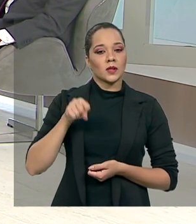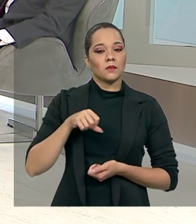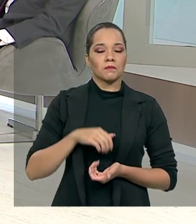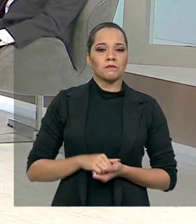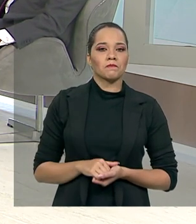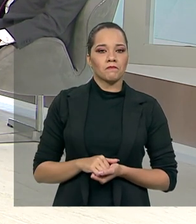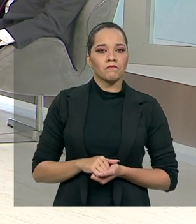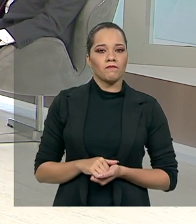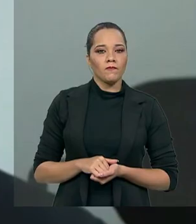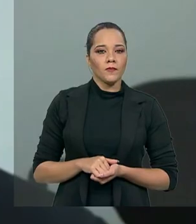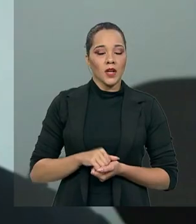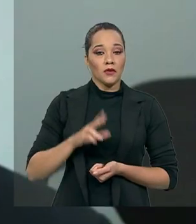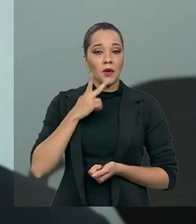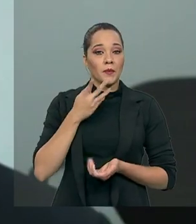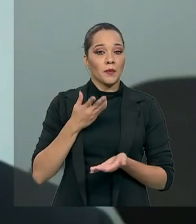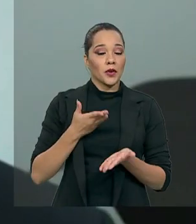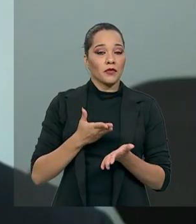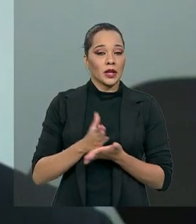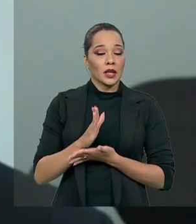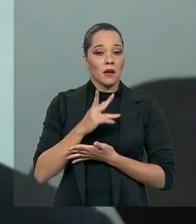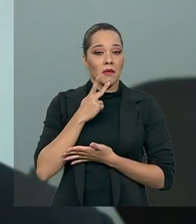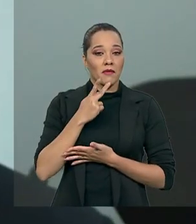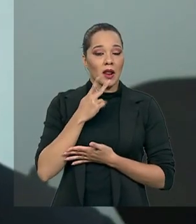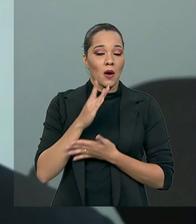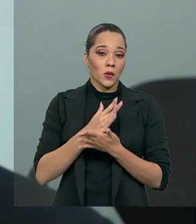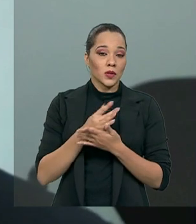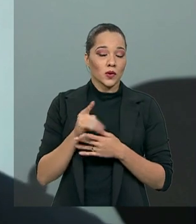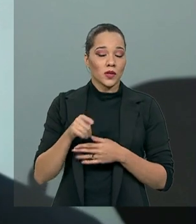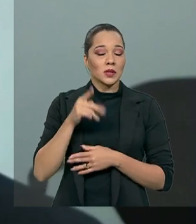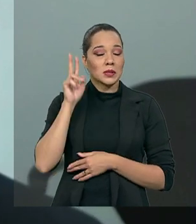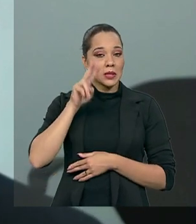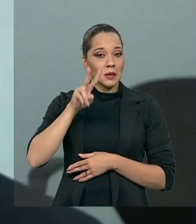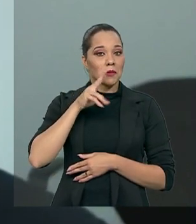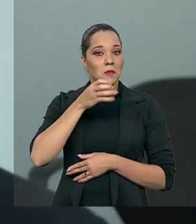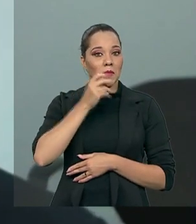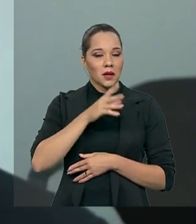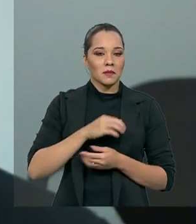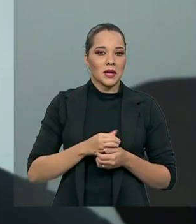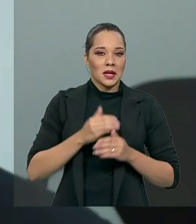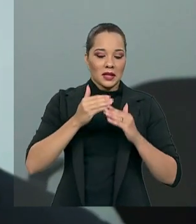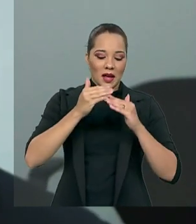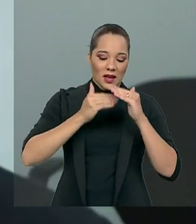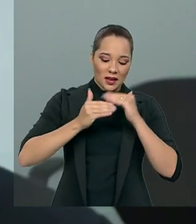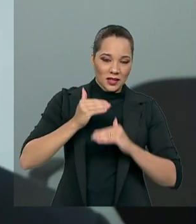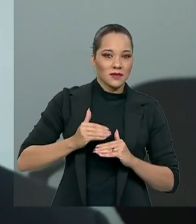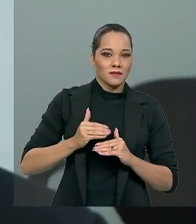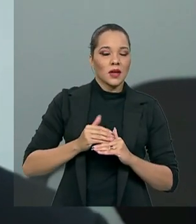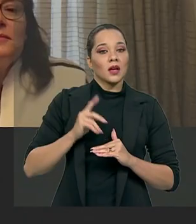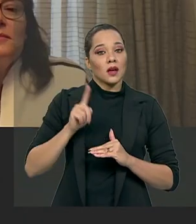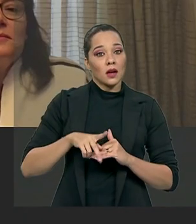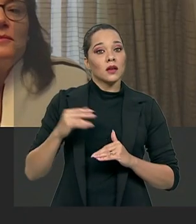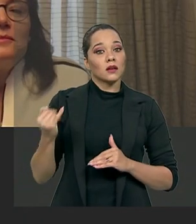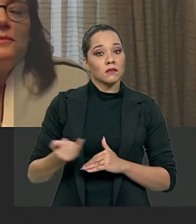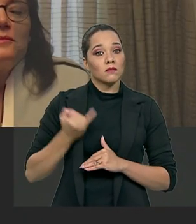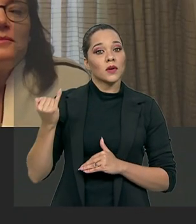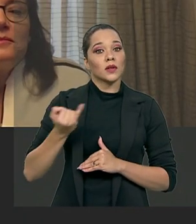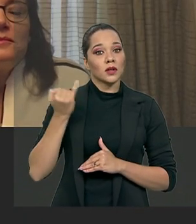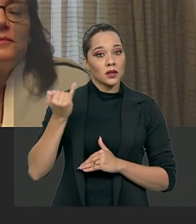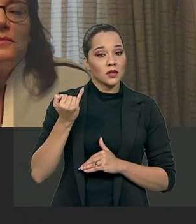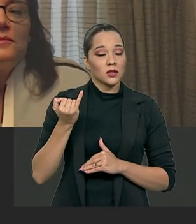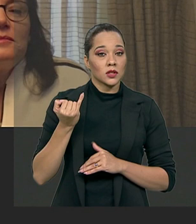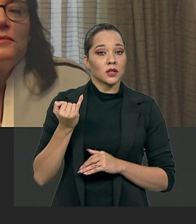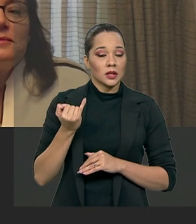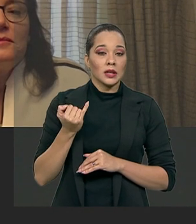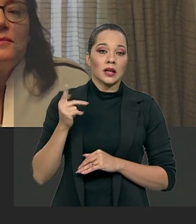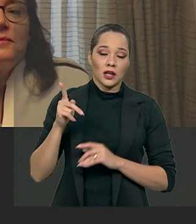aproveitar e colocar alguns pontos aqui que a Betina lembrou bem, a questão da regressividade. Isso é muito importante. E casa com a